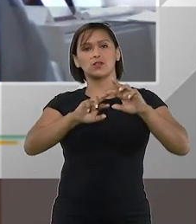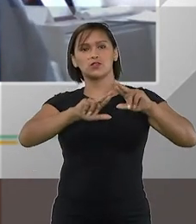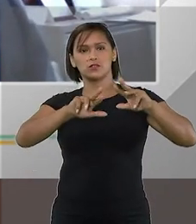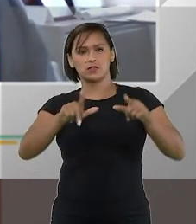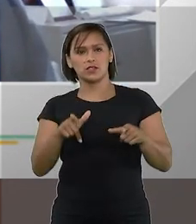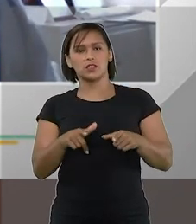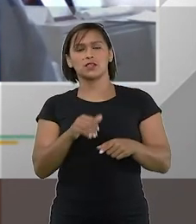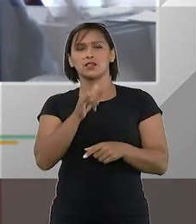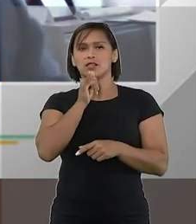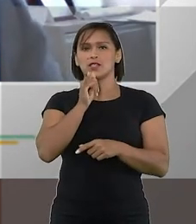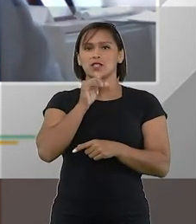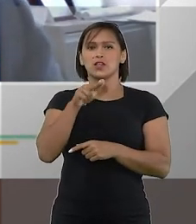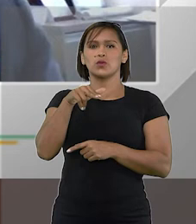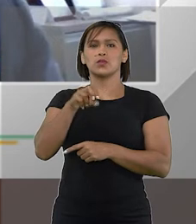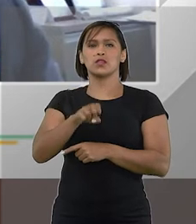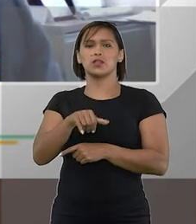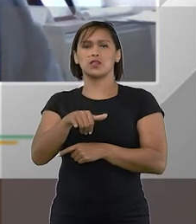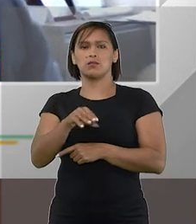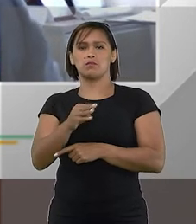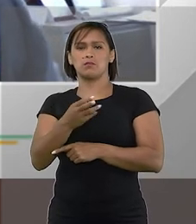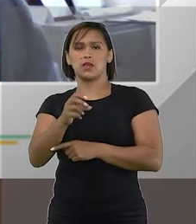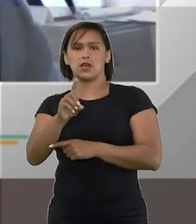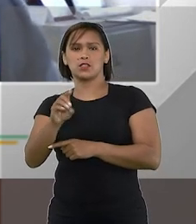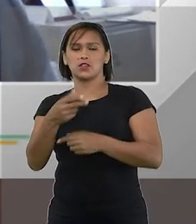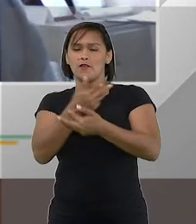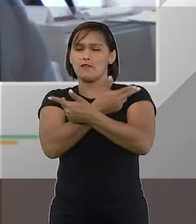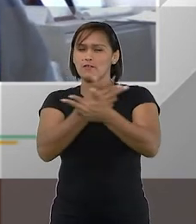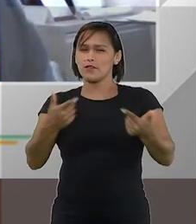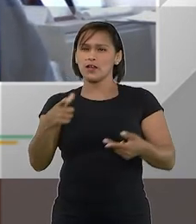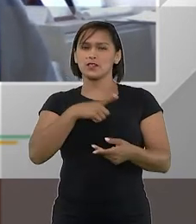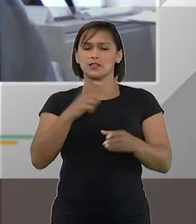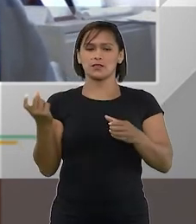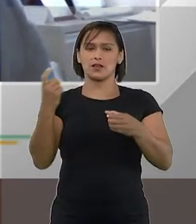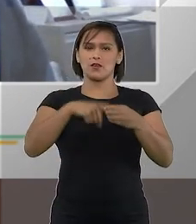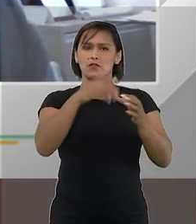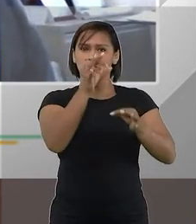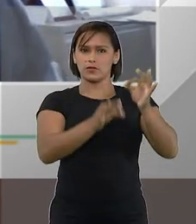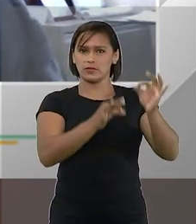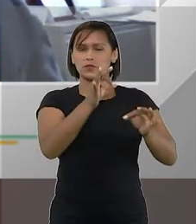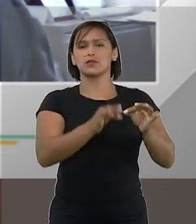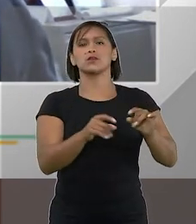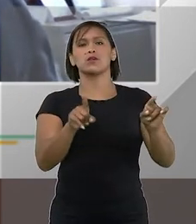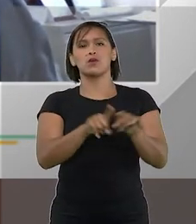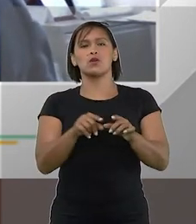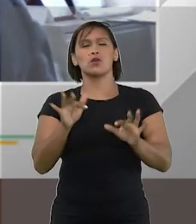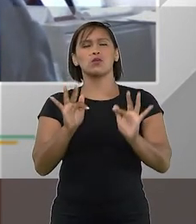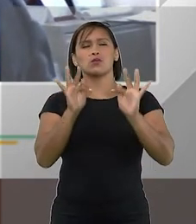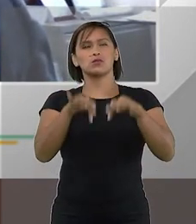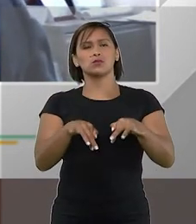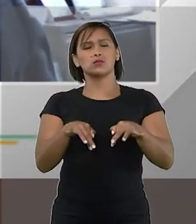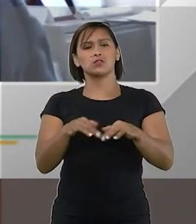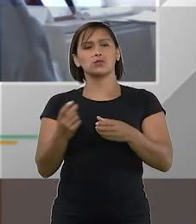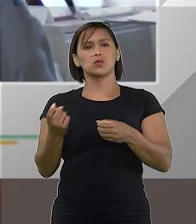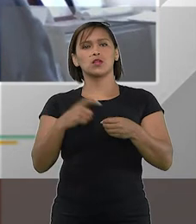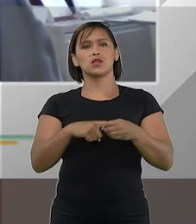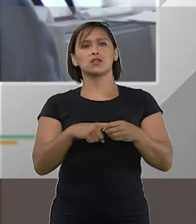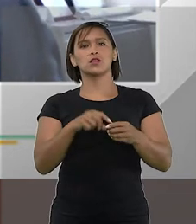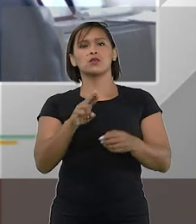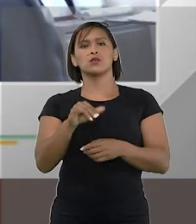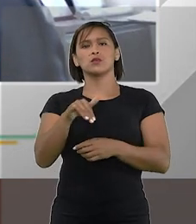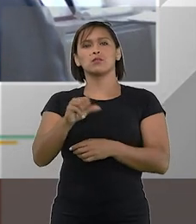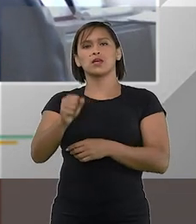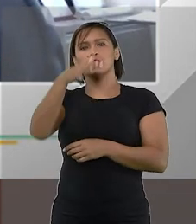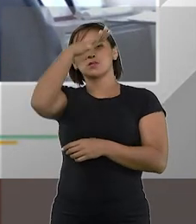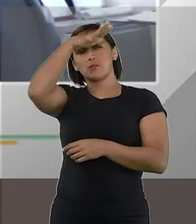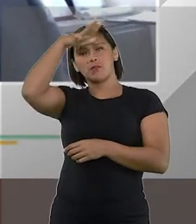o caso por exemplo das Unimedes existem várias Unimedes em recuperação judicial o último caso de repercussão foi a